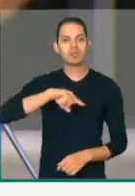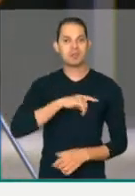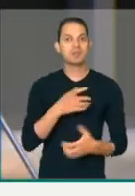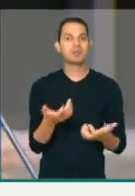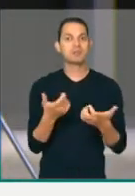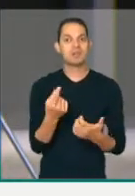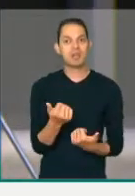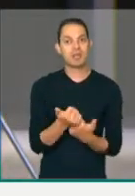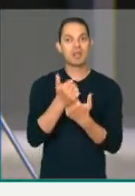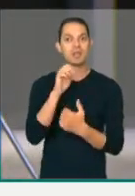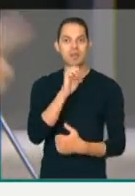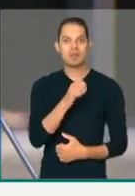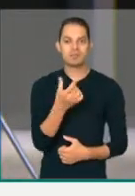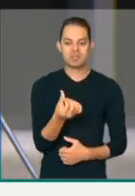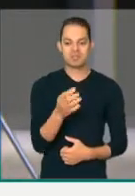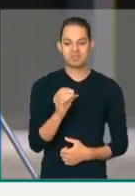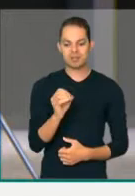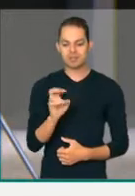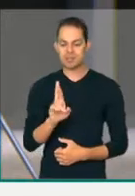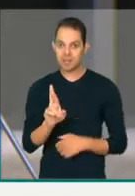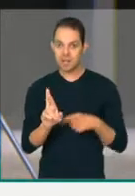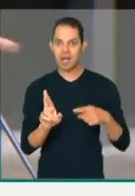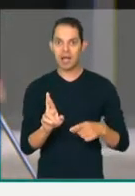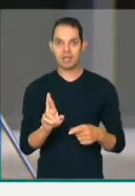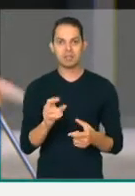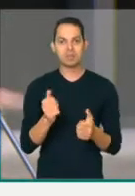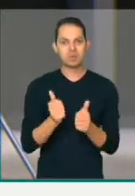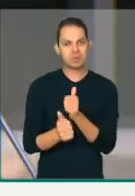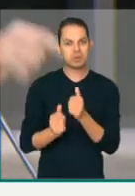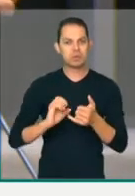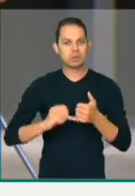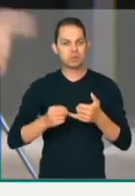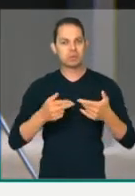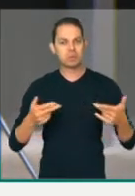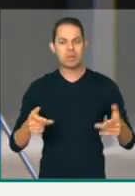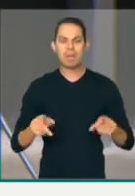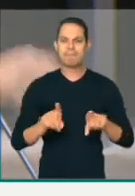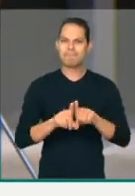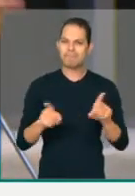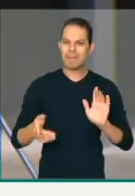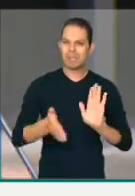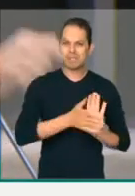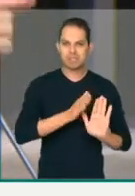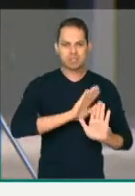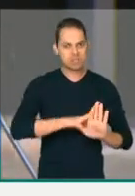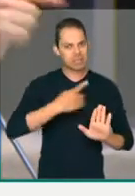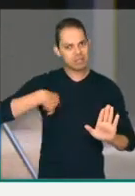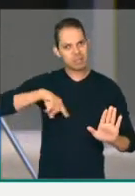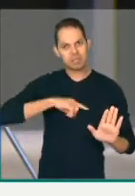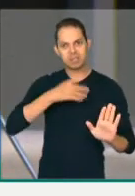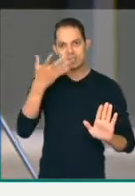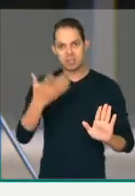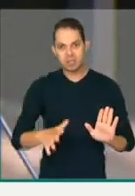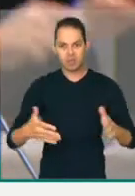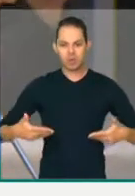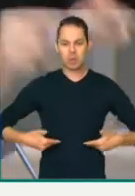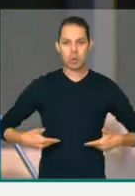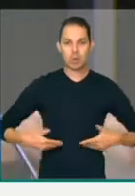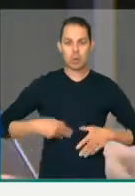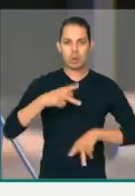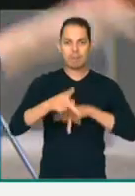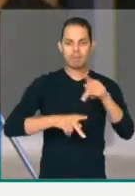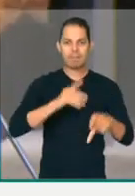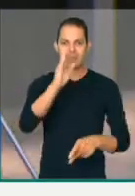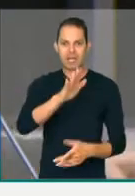emergencial e de R$,00, que é o valor da cesta básica. Mas nós não aceitamos a chantagem, a chantagem com a fome do povo brasileiro, para